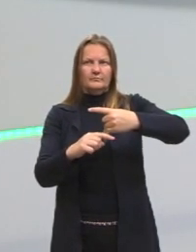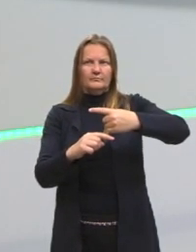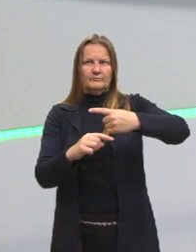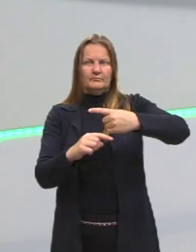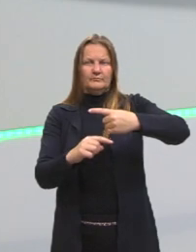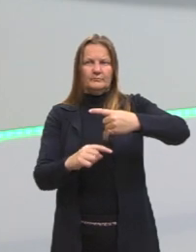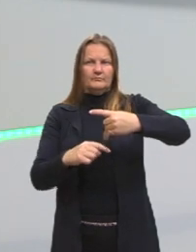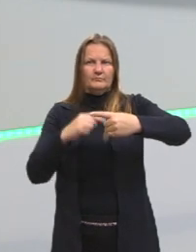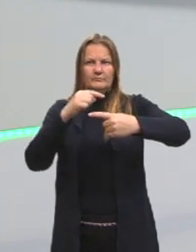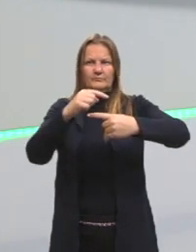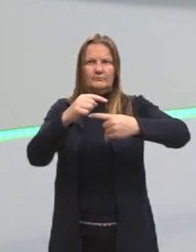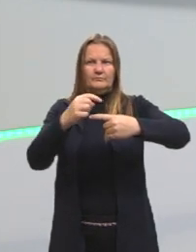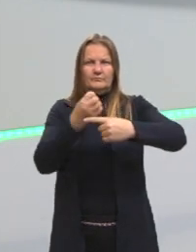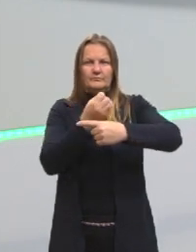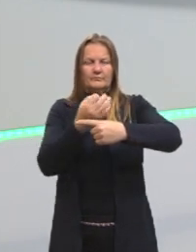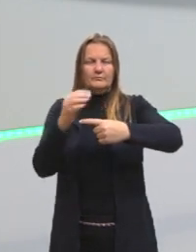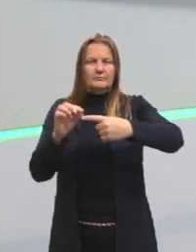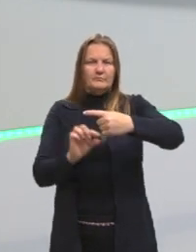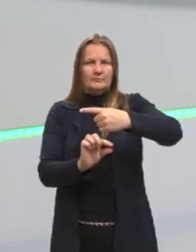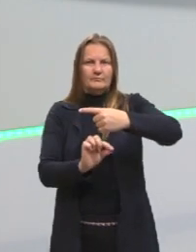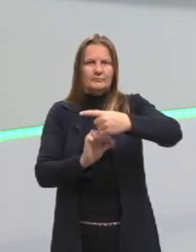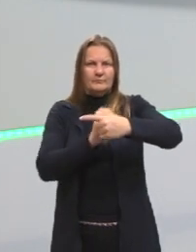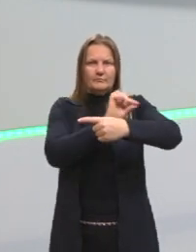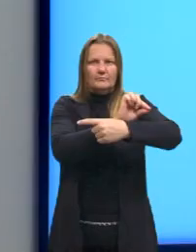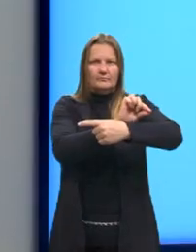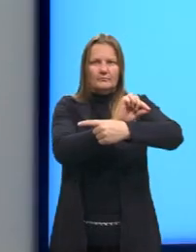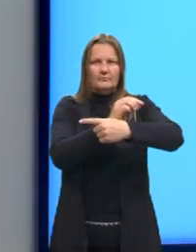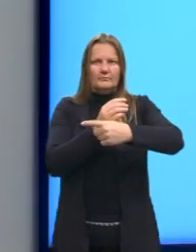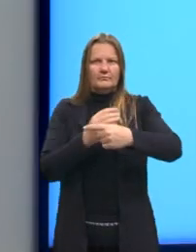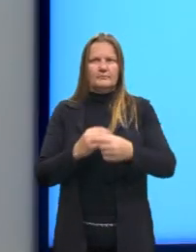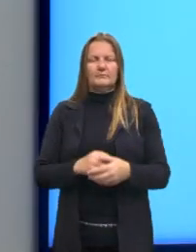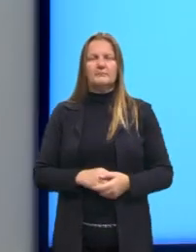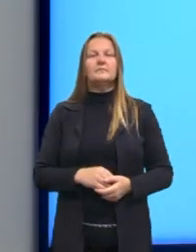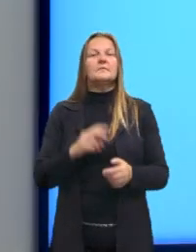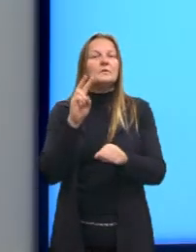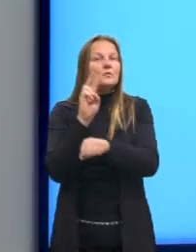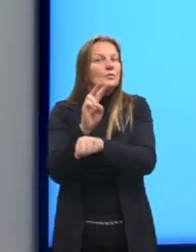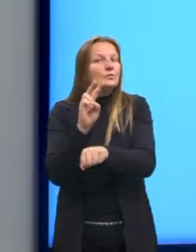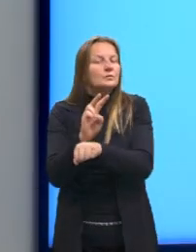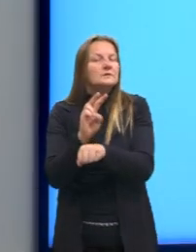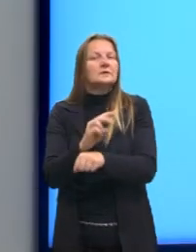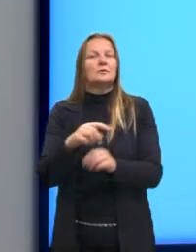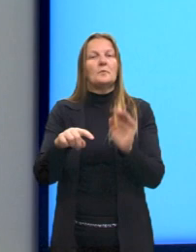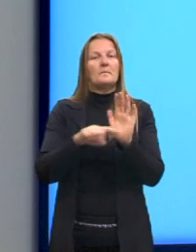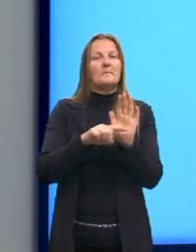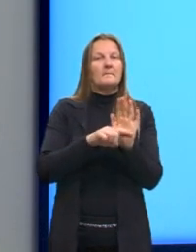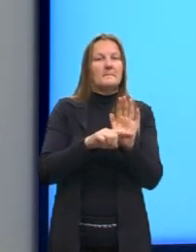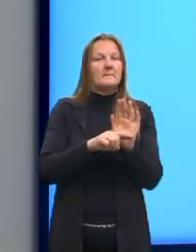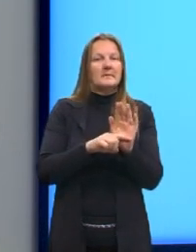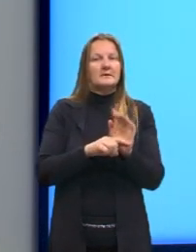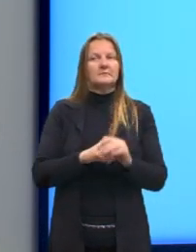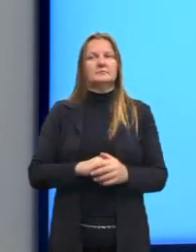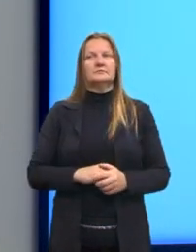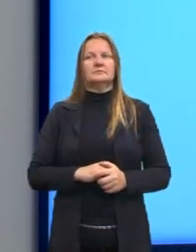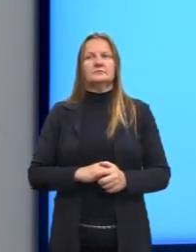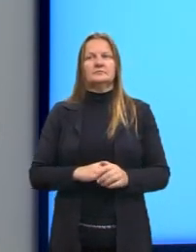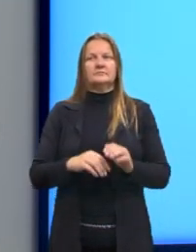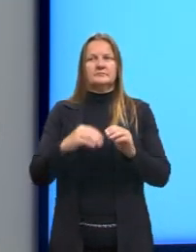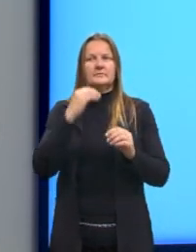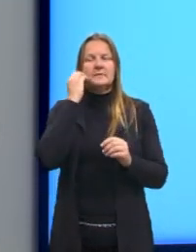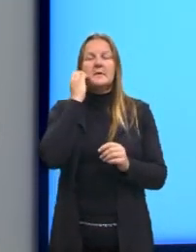frente da fração, tá? Mas, isso a gente sempre cuida. O sinal de menos, ele está somente no